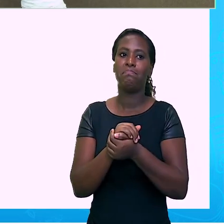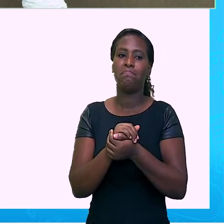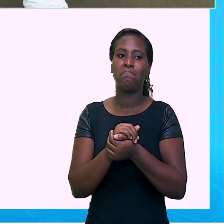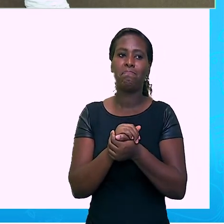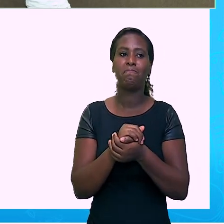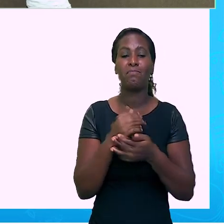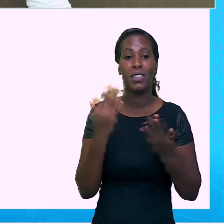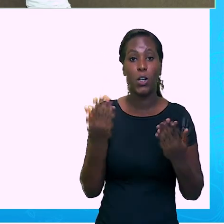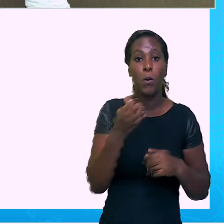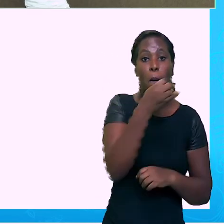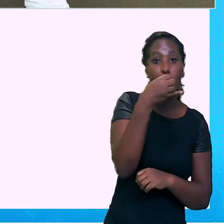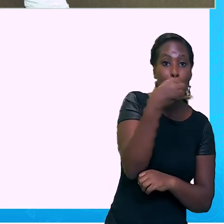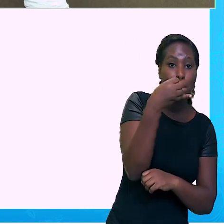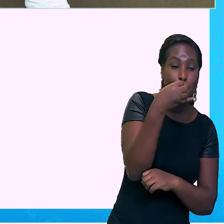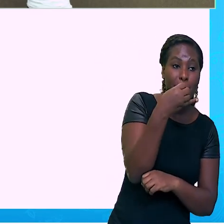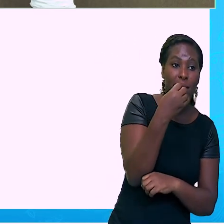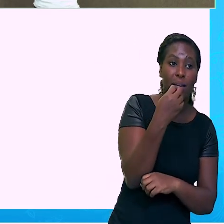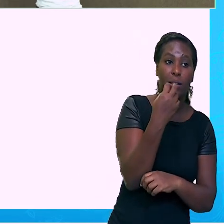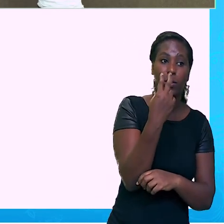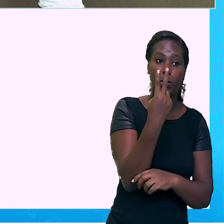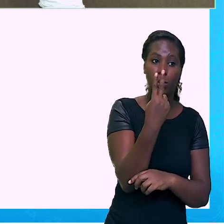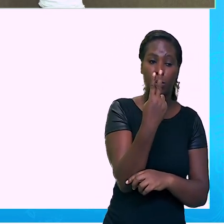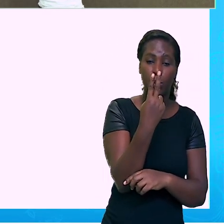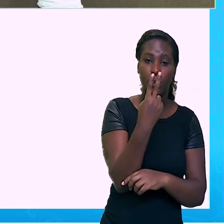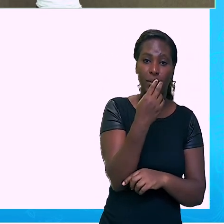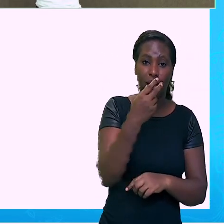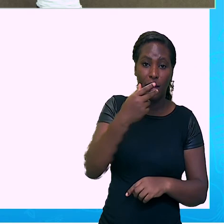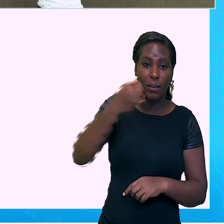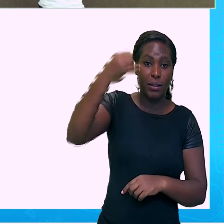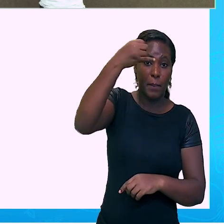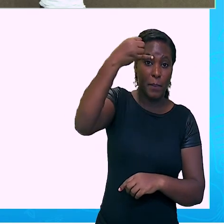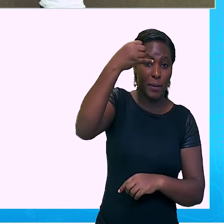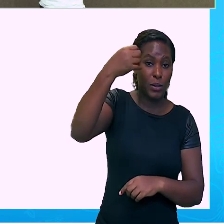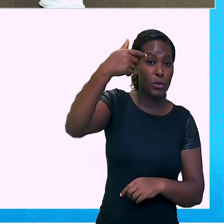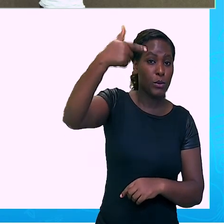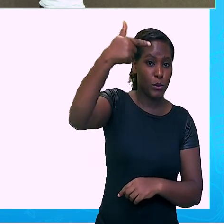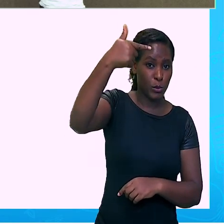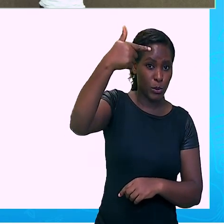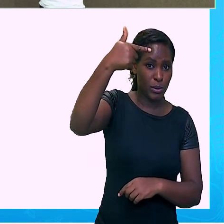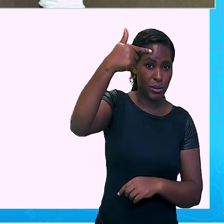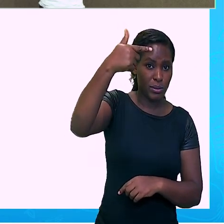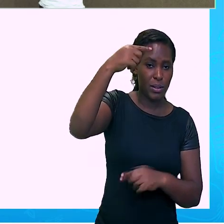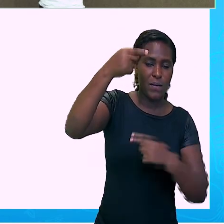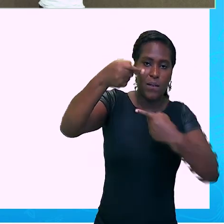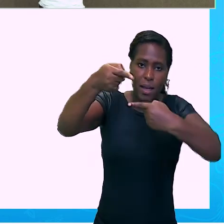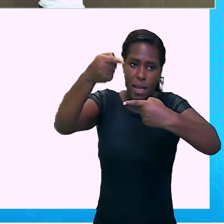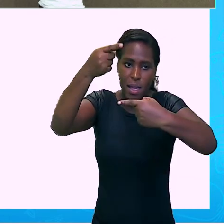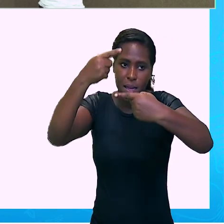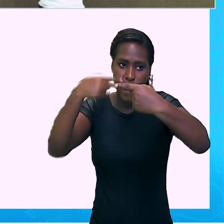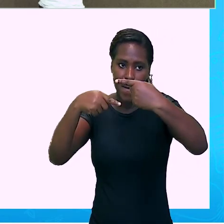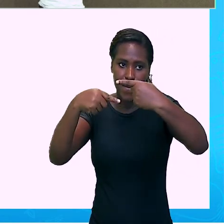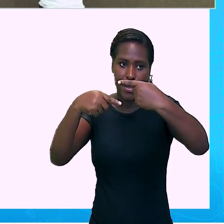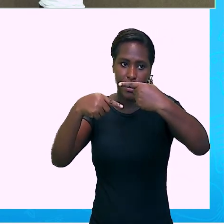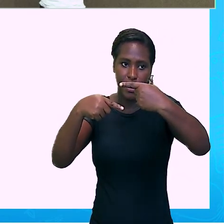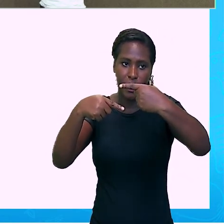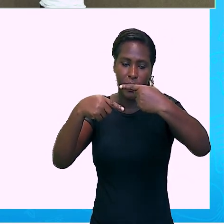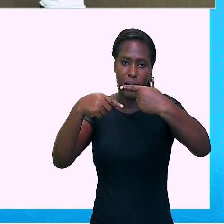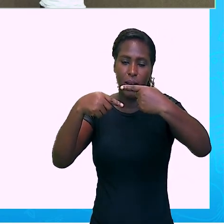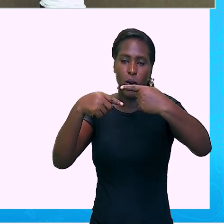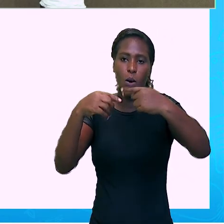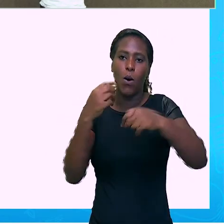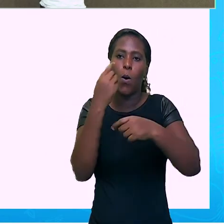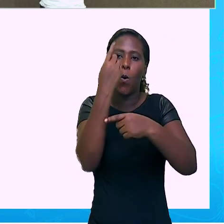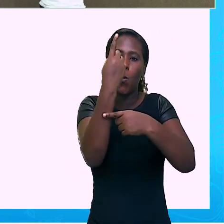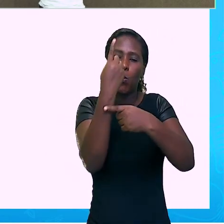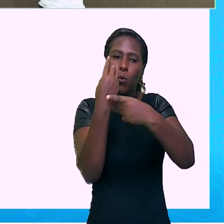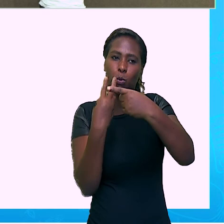Menos 2 elevado a menos 2. Então eu vou inverter a fração, conservar o sinal